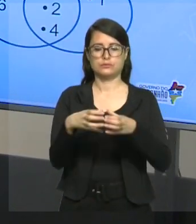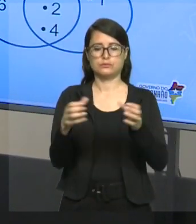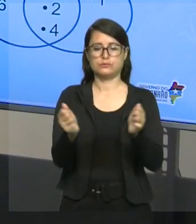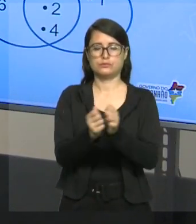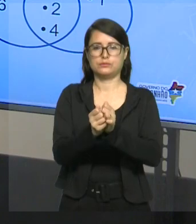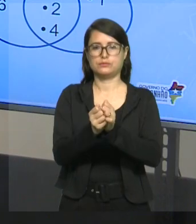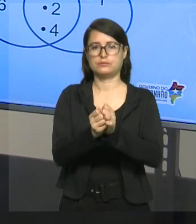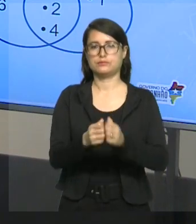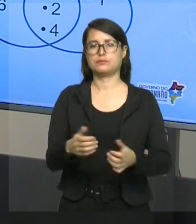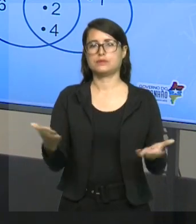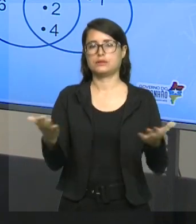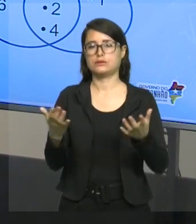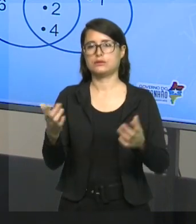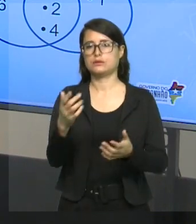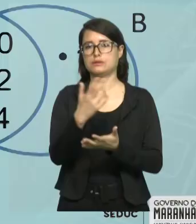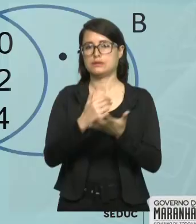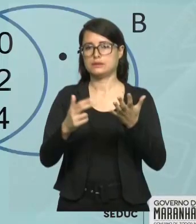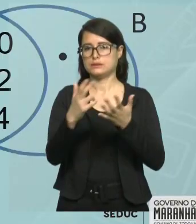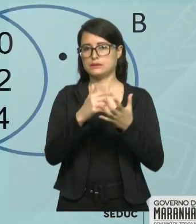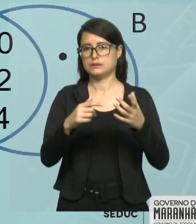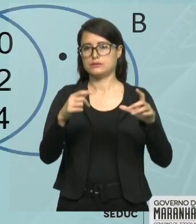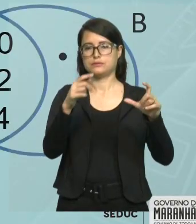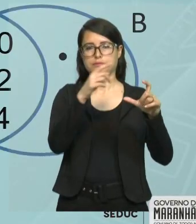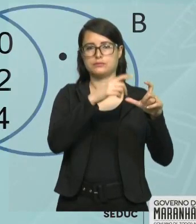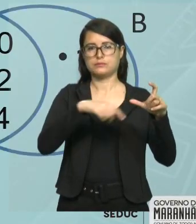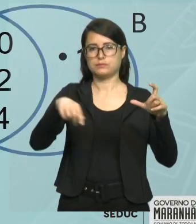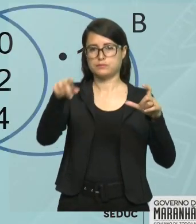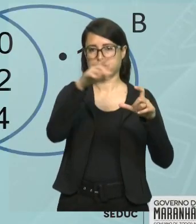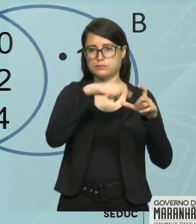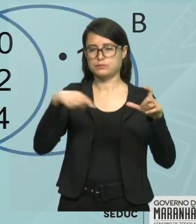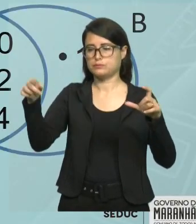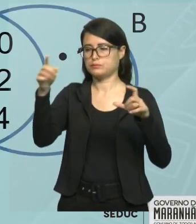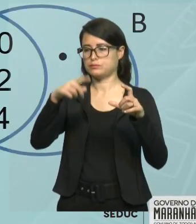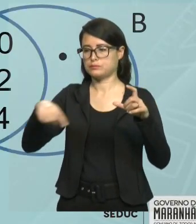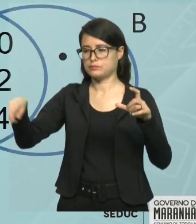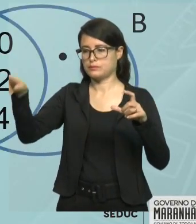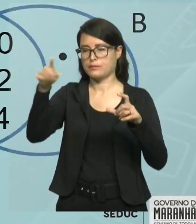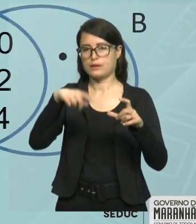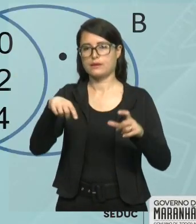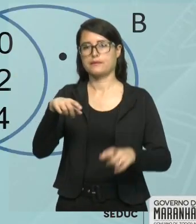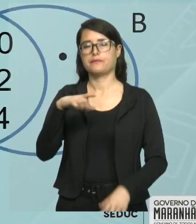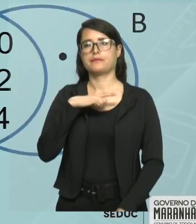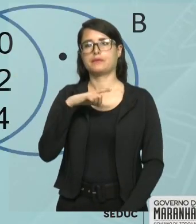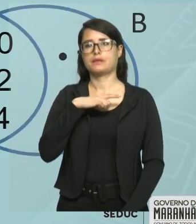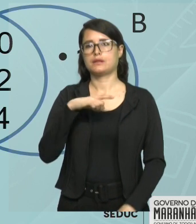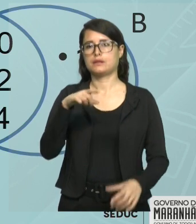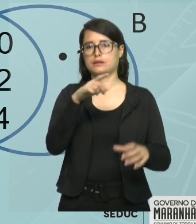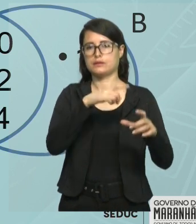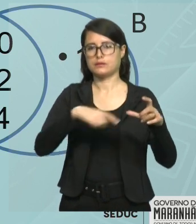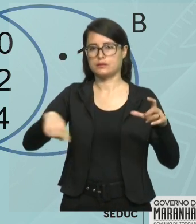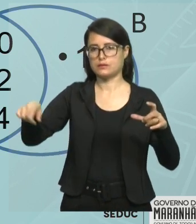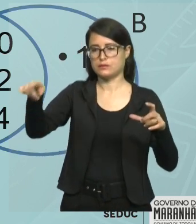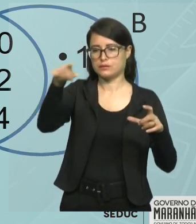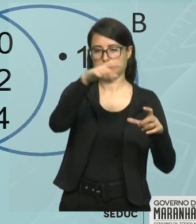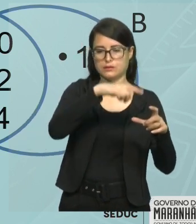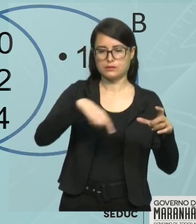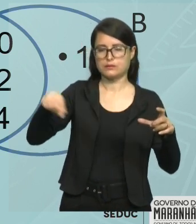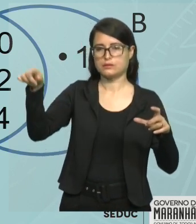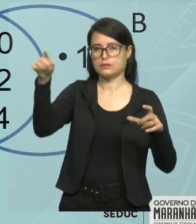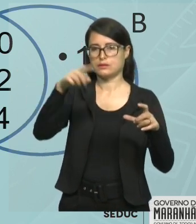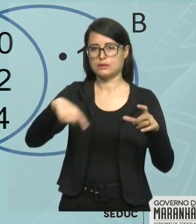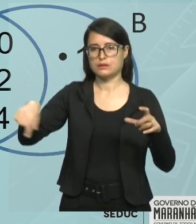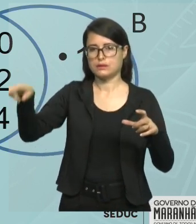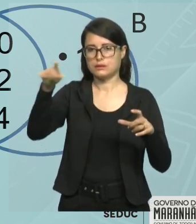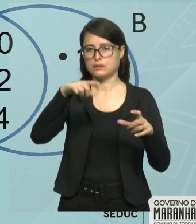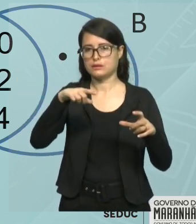E aí, em forma de diagrama, nós temos assim. O diagrama, quando ele tem essa parte em comum, aqui ficam os